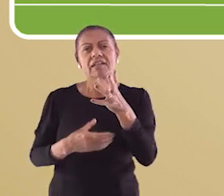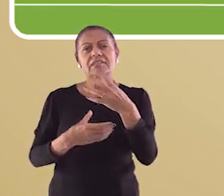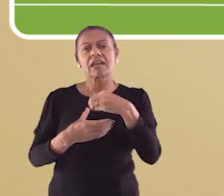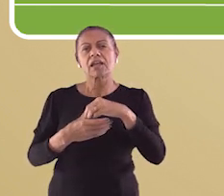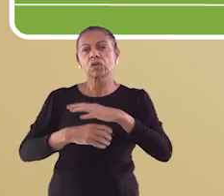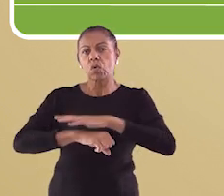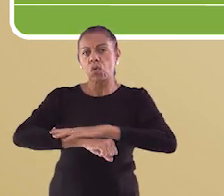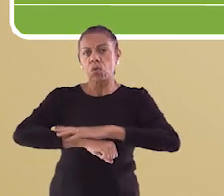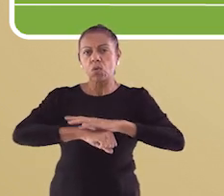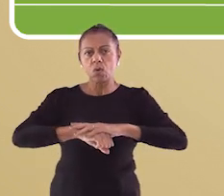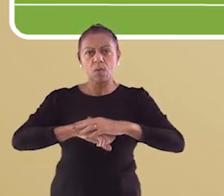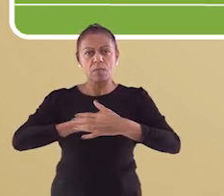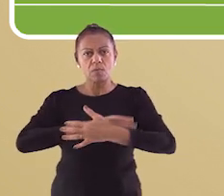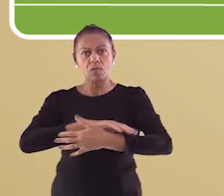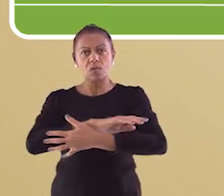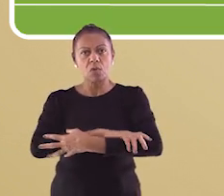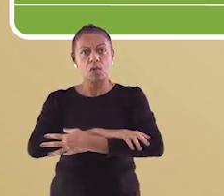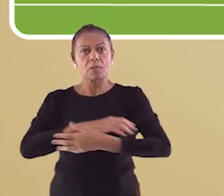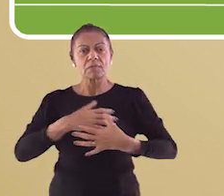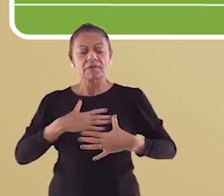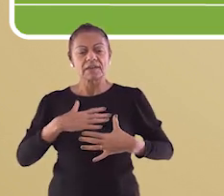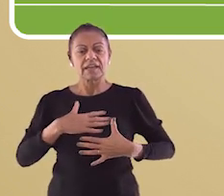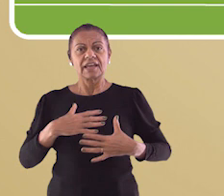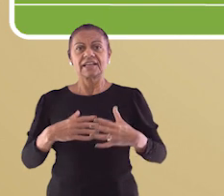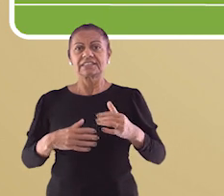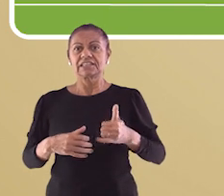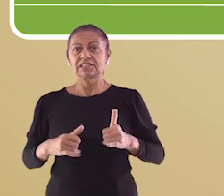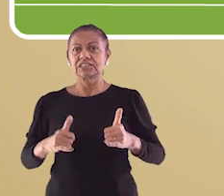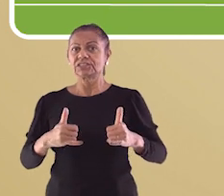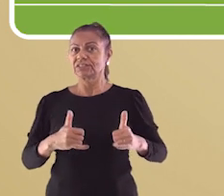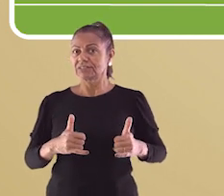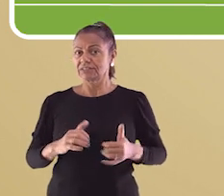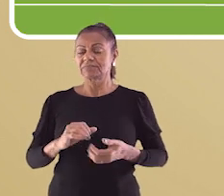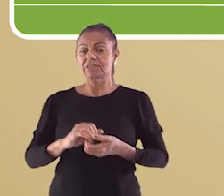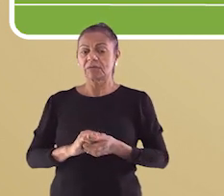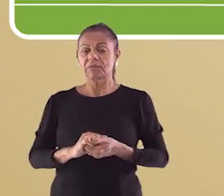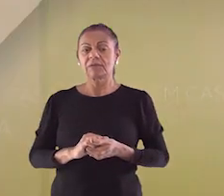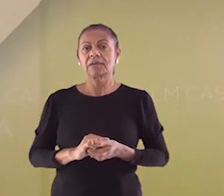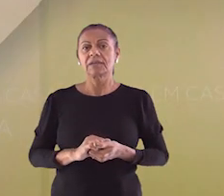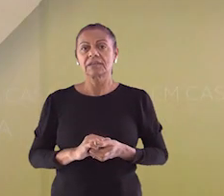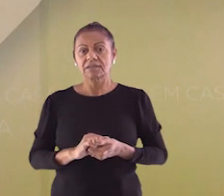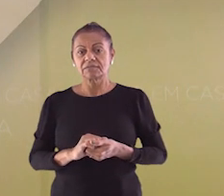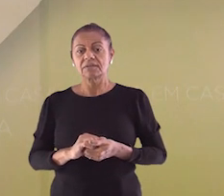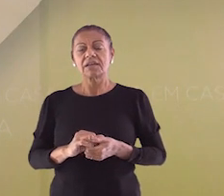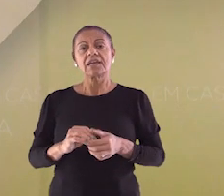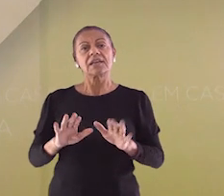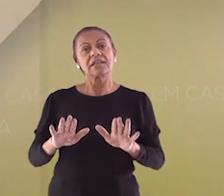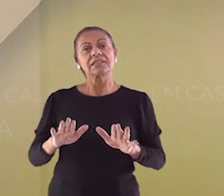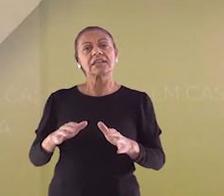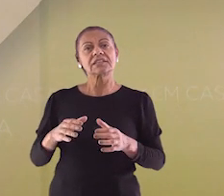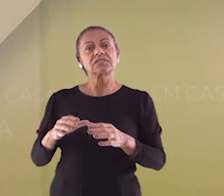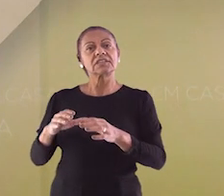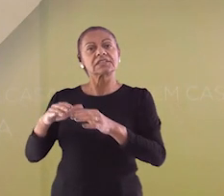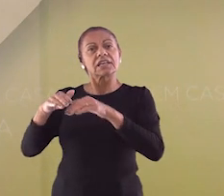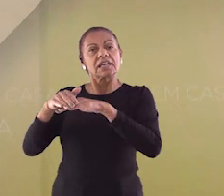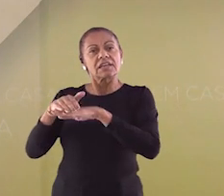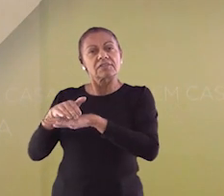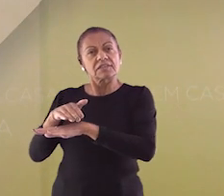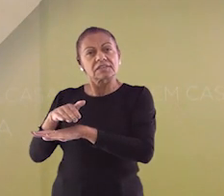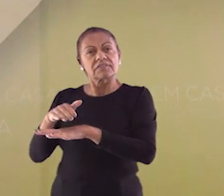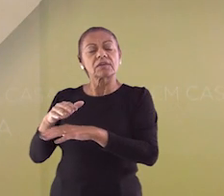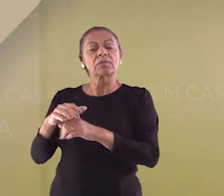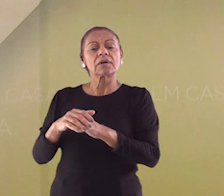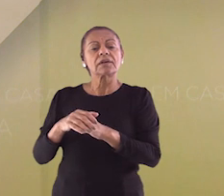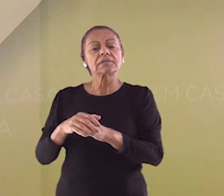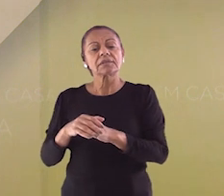no corpo do animal, reduzindo assim a sua atividade metabólica. A hibernação é realizada, na